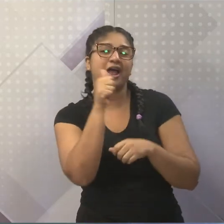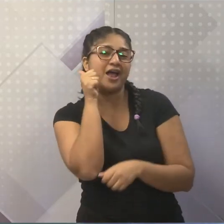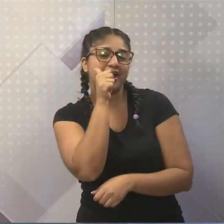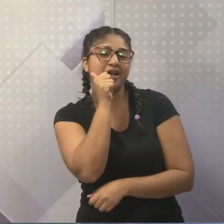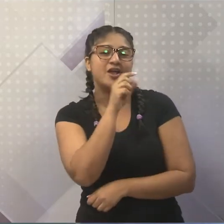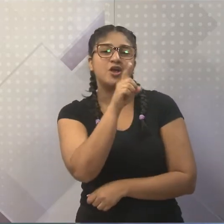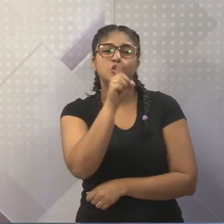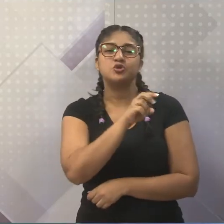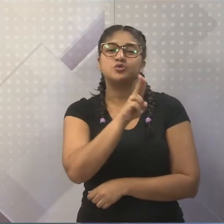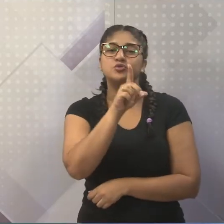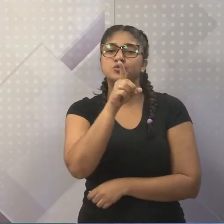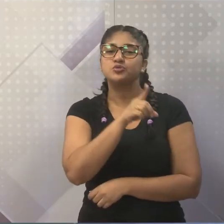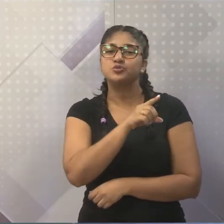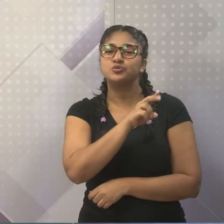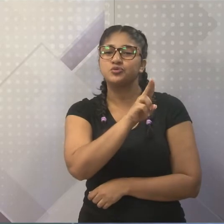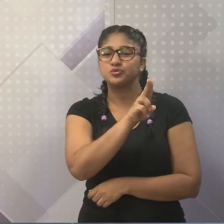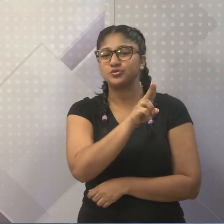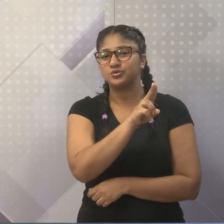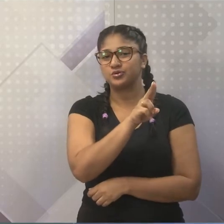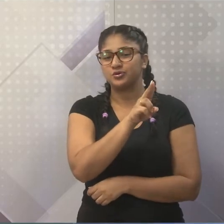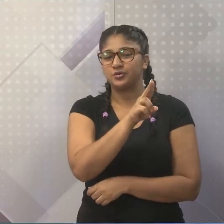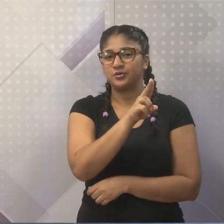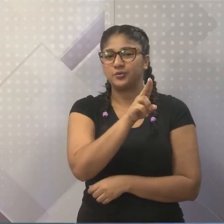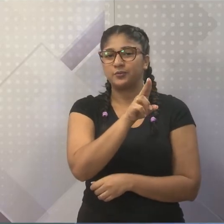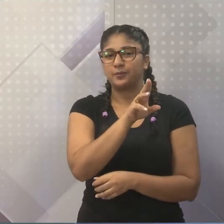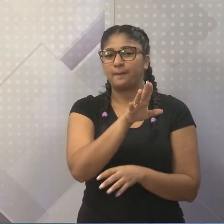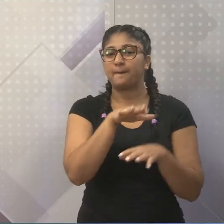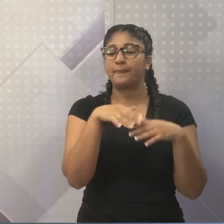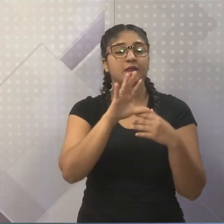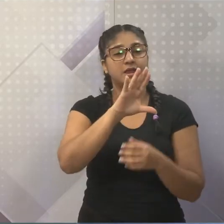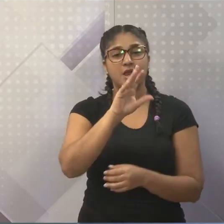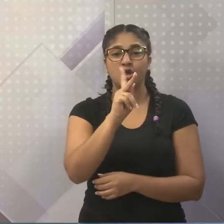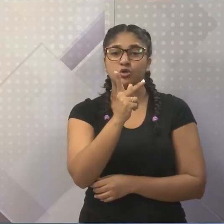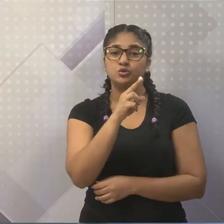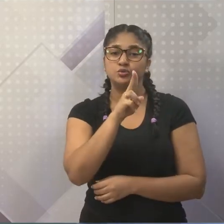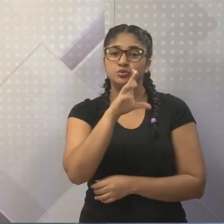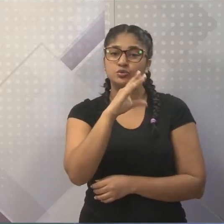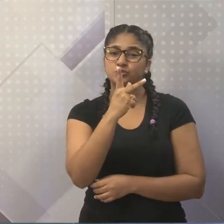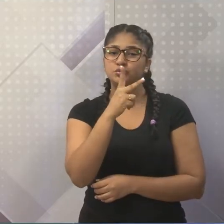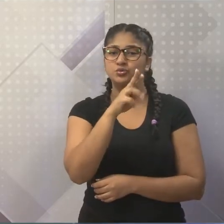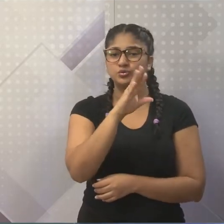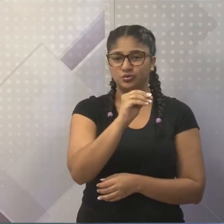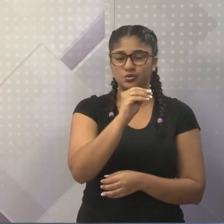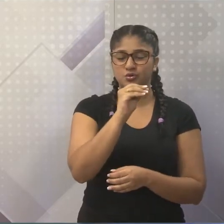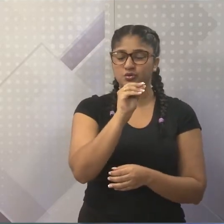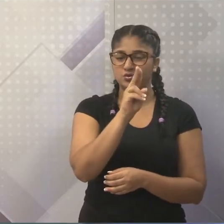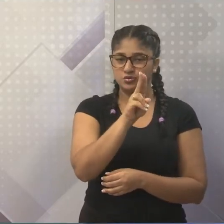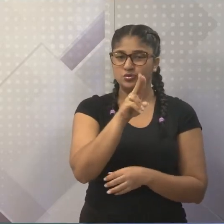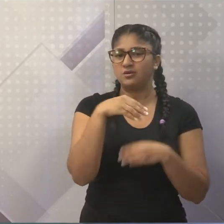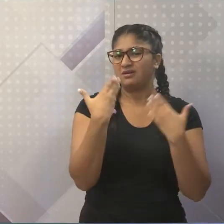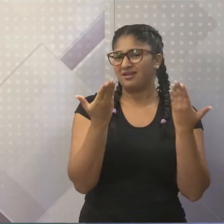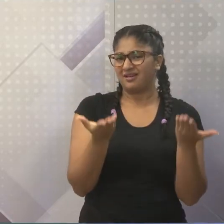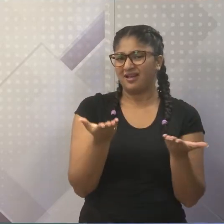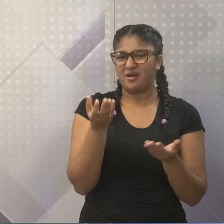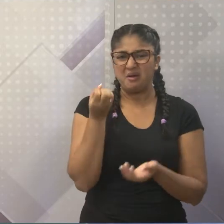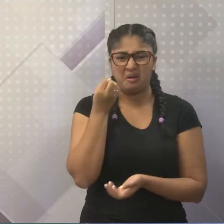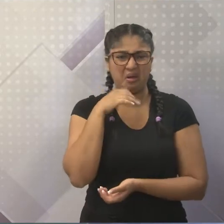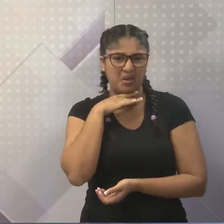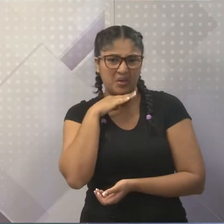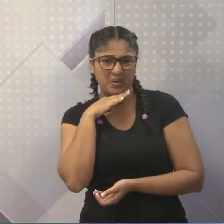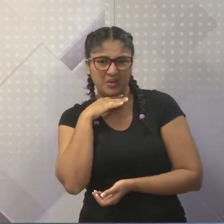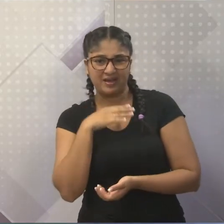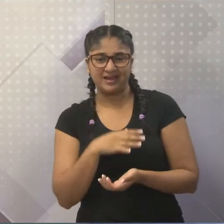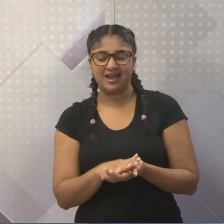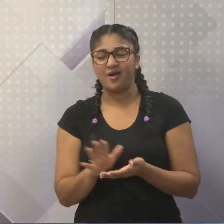chamar uma garota de chuchu? Meu chuchuzinho. Ora, chuchu é uma coisa sem sal, sem gosto. mesmo. Exato. Mas, meu